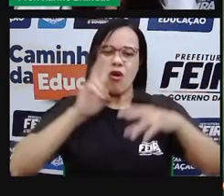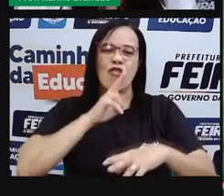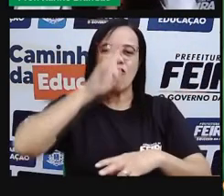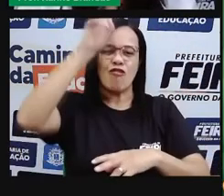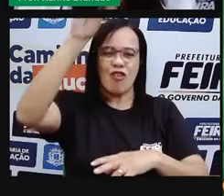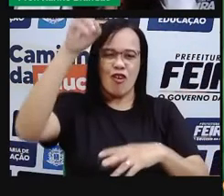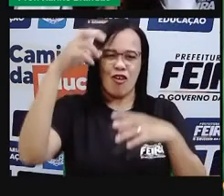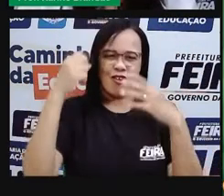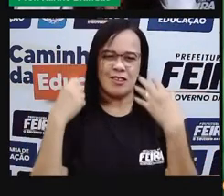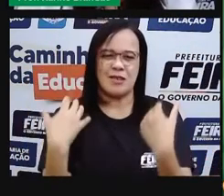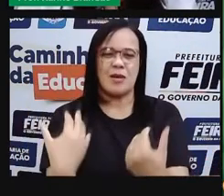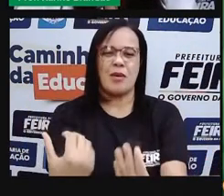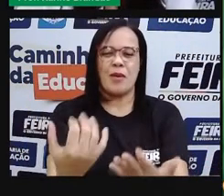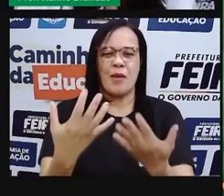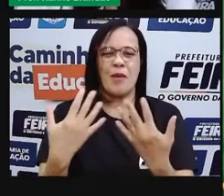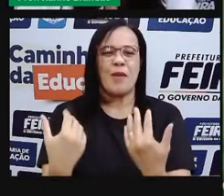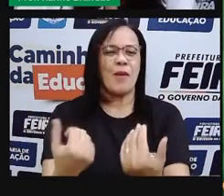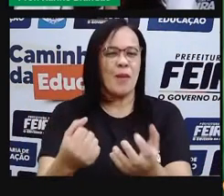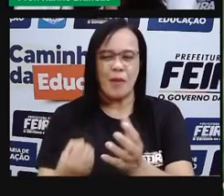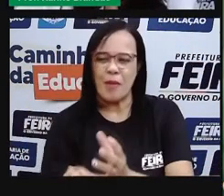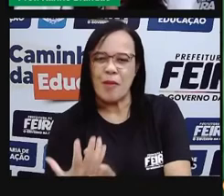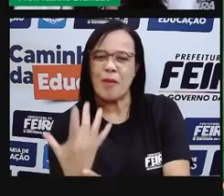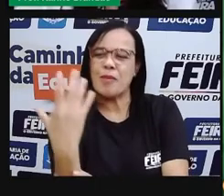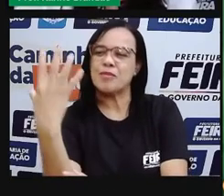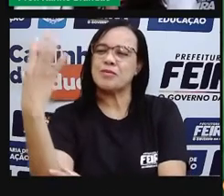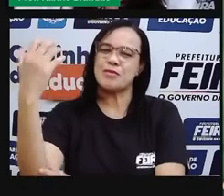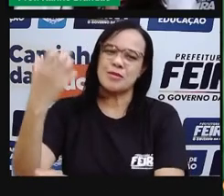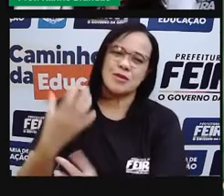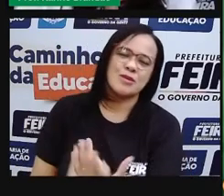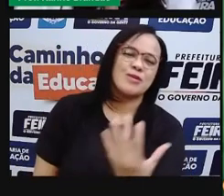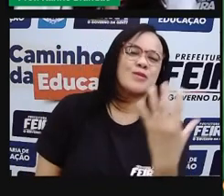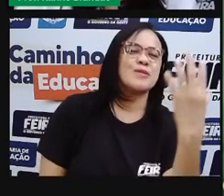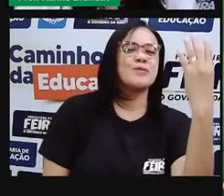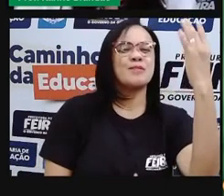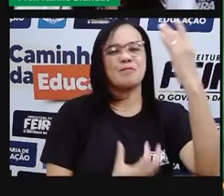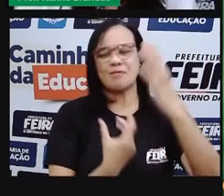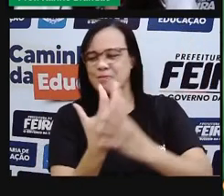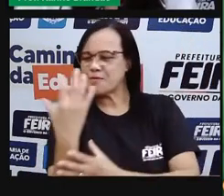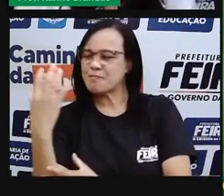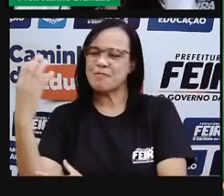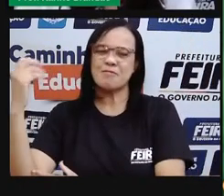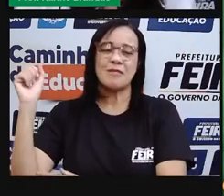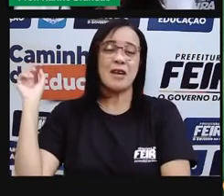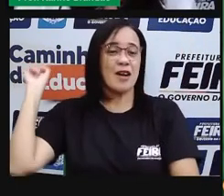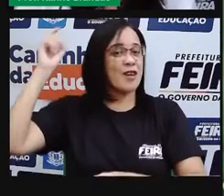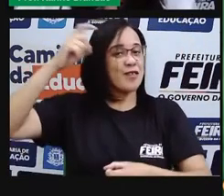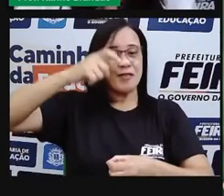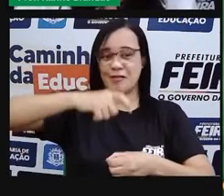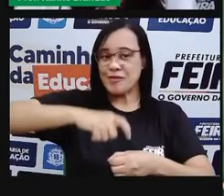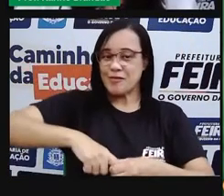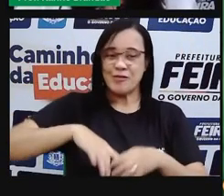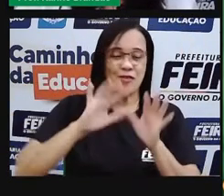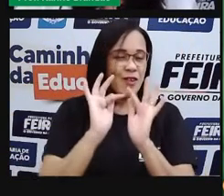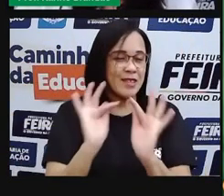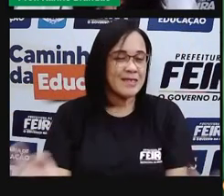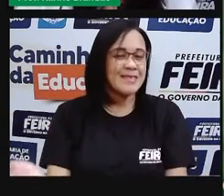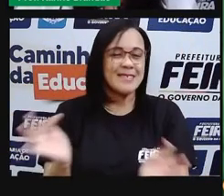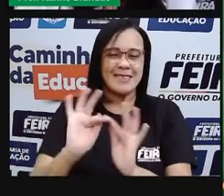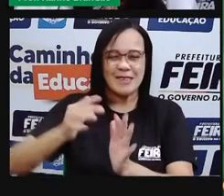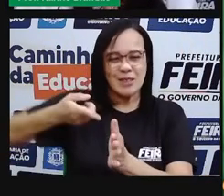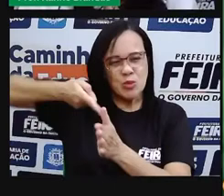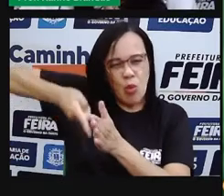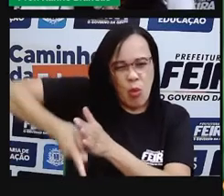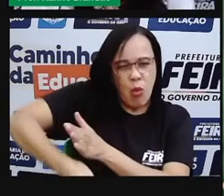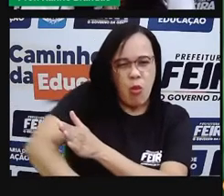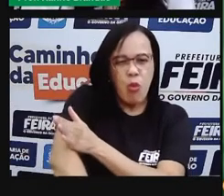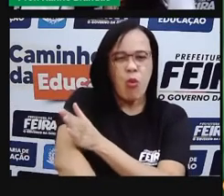que não deixa de ser água também, né? E elas sempre voltam humildes para o fundo da terra. O isso quer dizer?